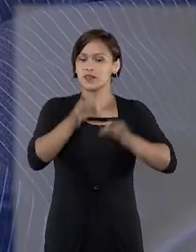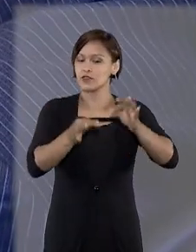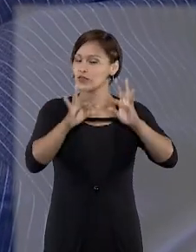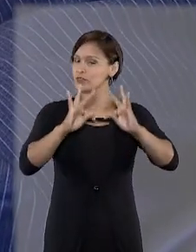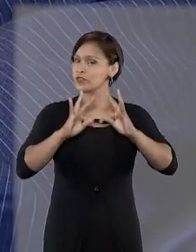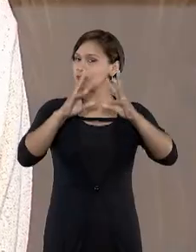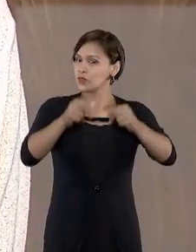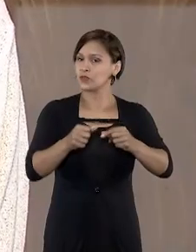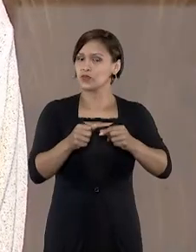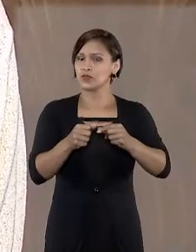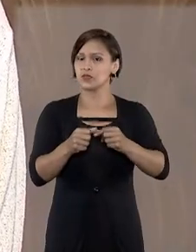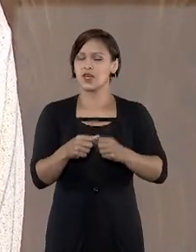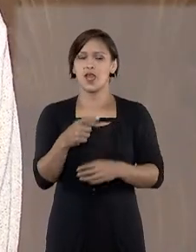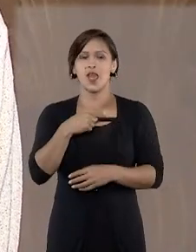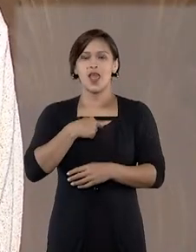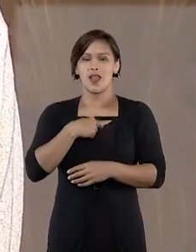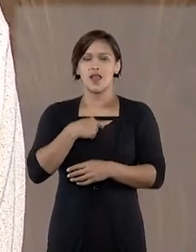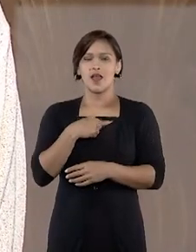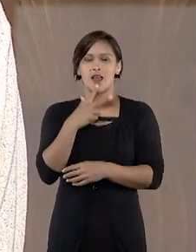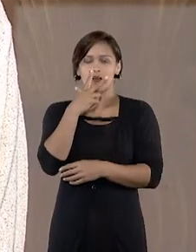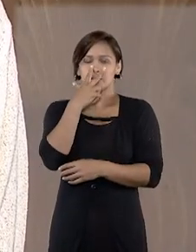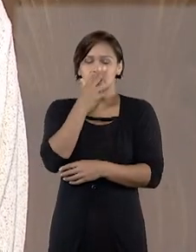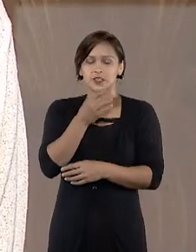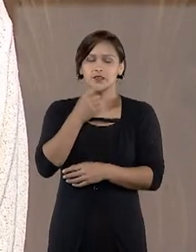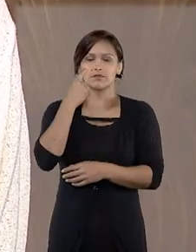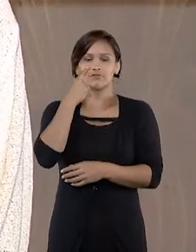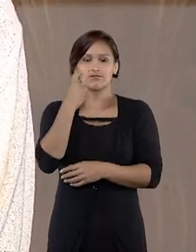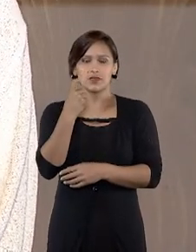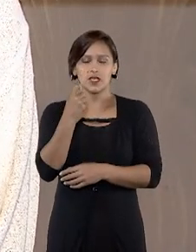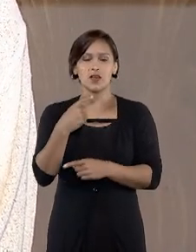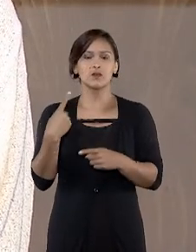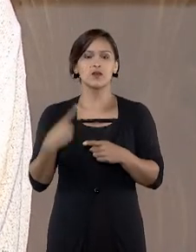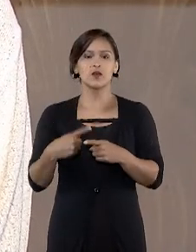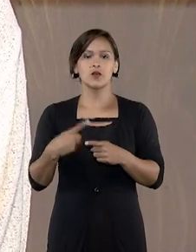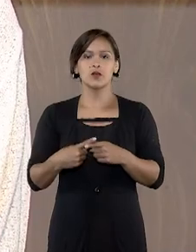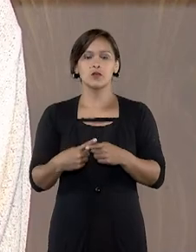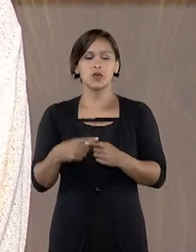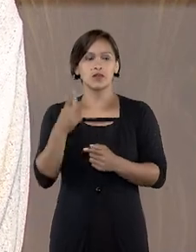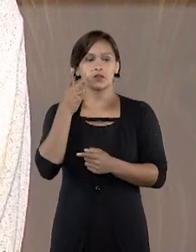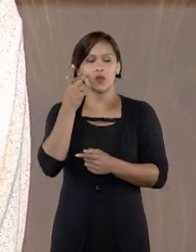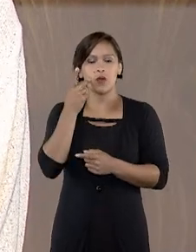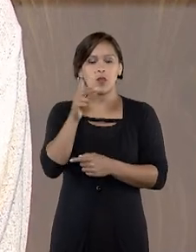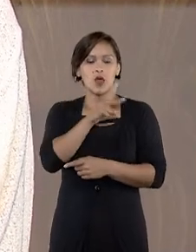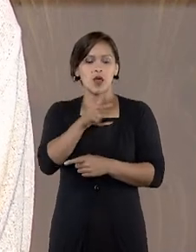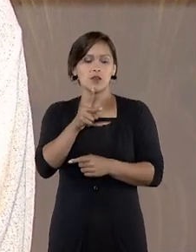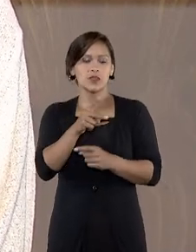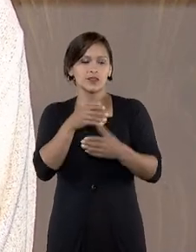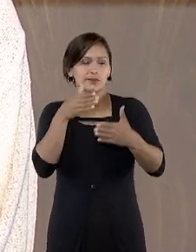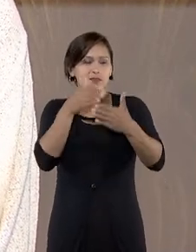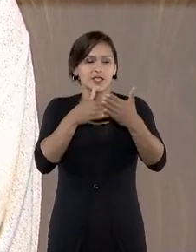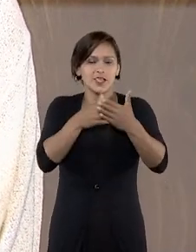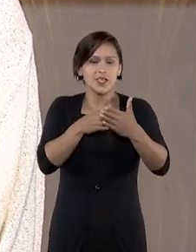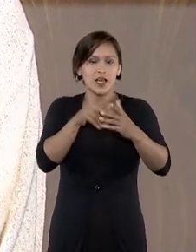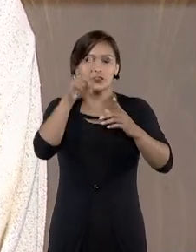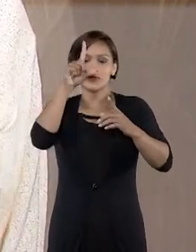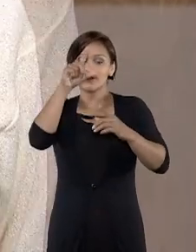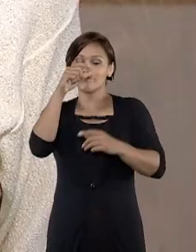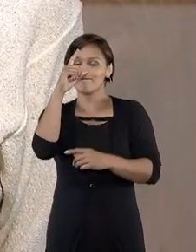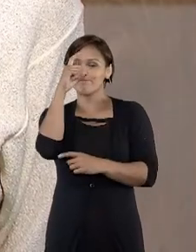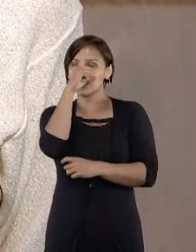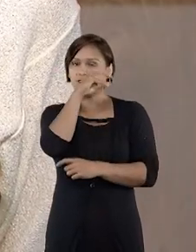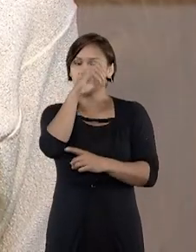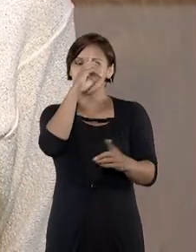para todos. Eu achei bem interessante, porque normalmente é uma pessoa que não teríamos acesso de forma alguma.